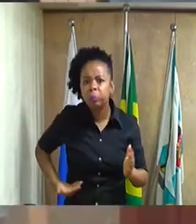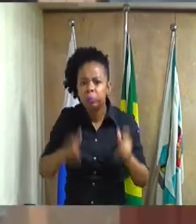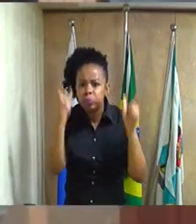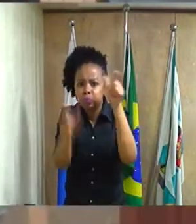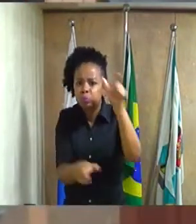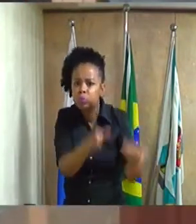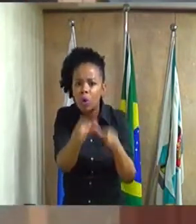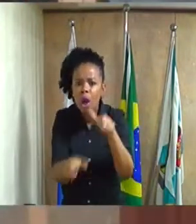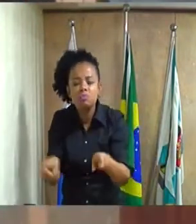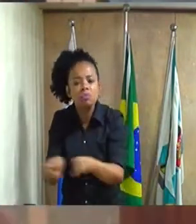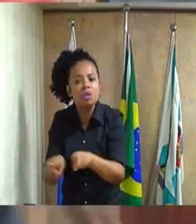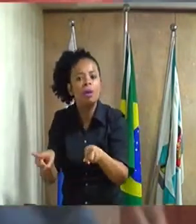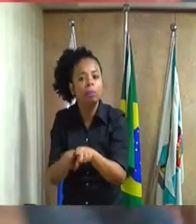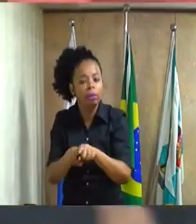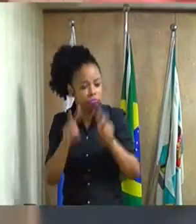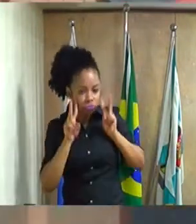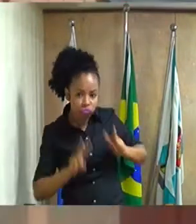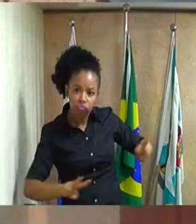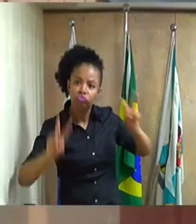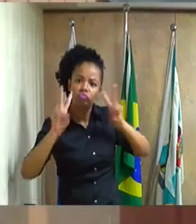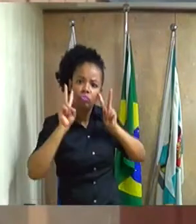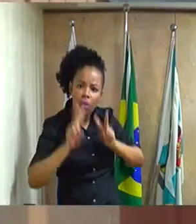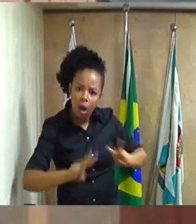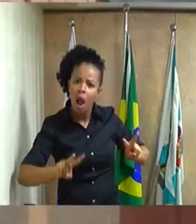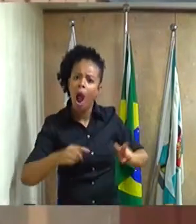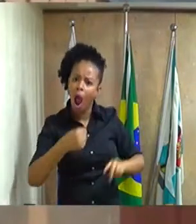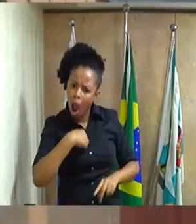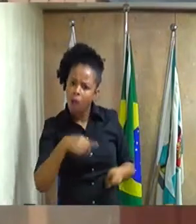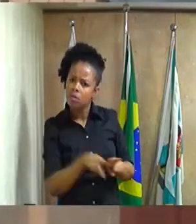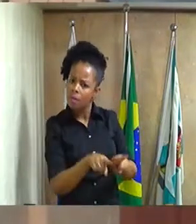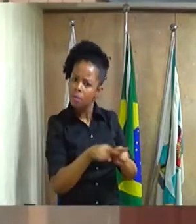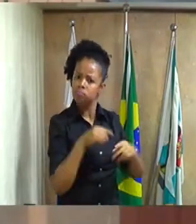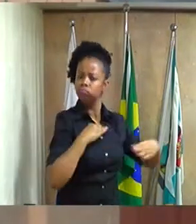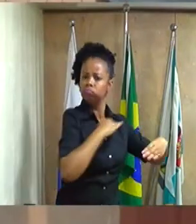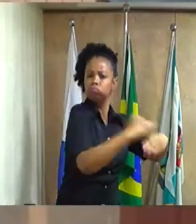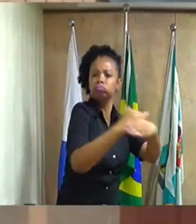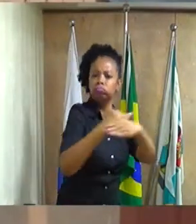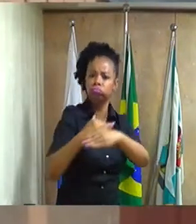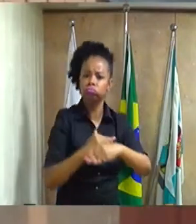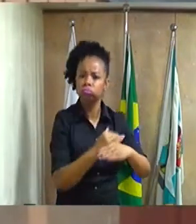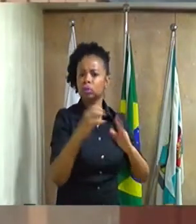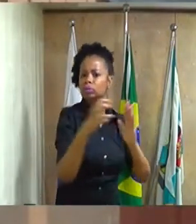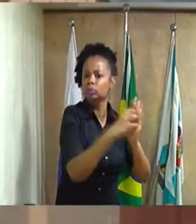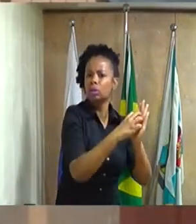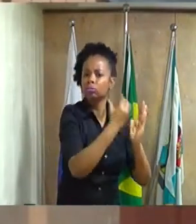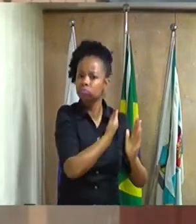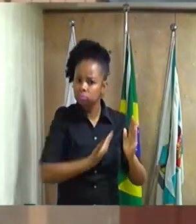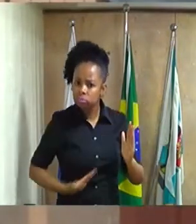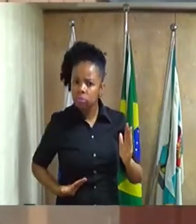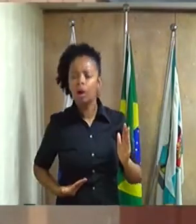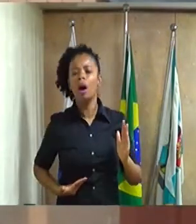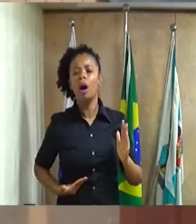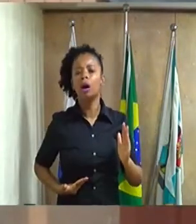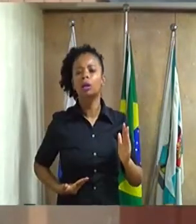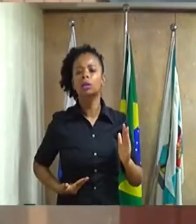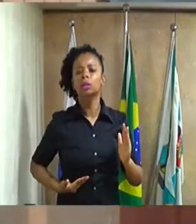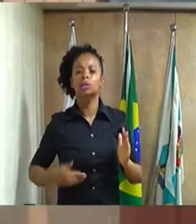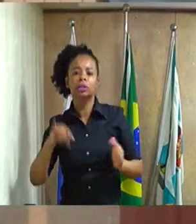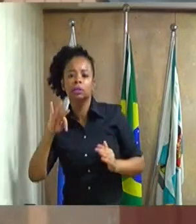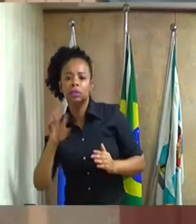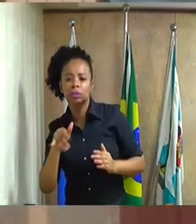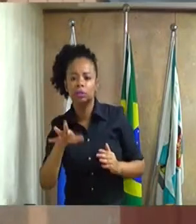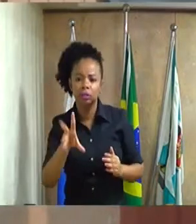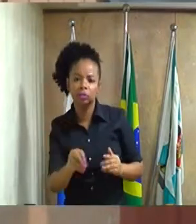sofro dessa situação, que sou servidor e nativo do município. Mas ninguém atrasa salário porque quer.